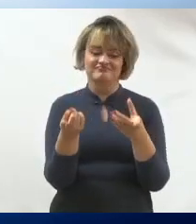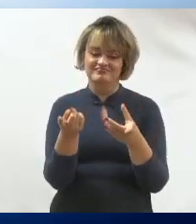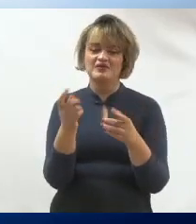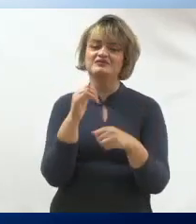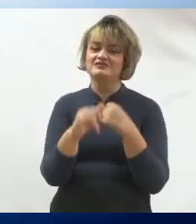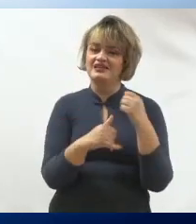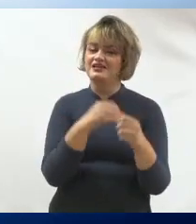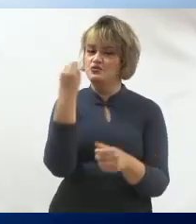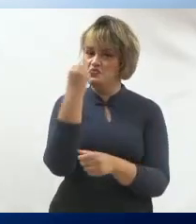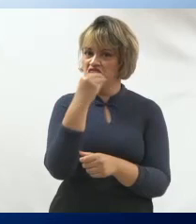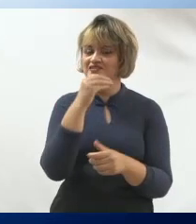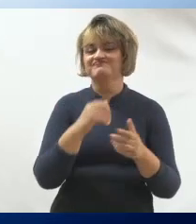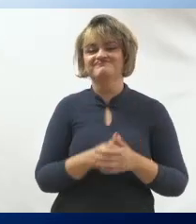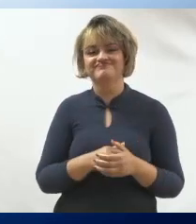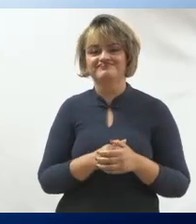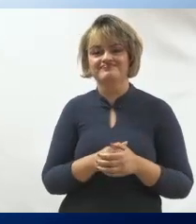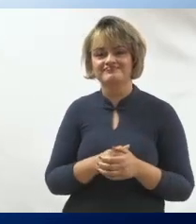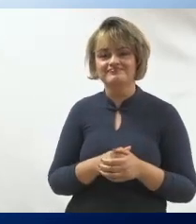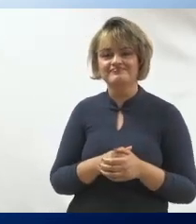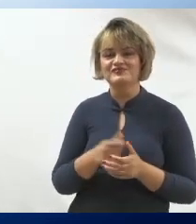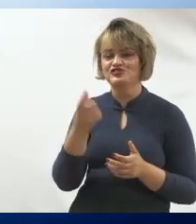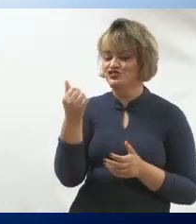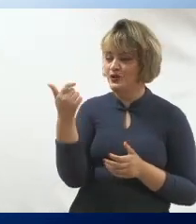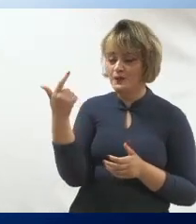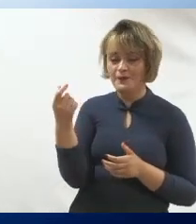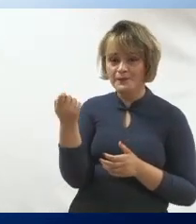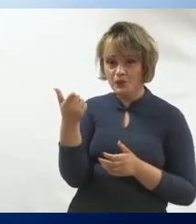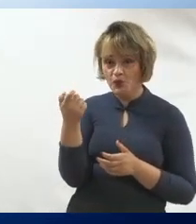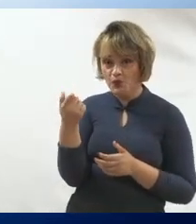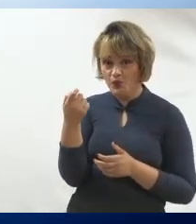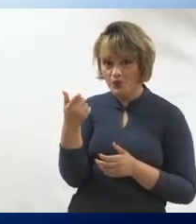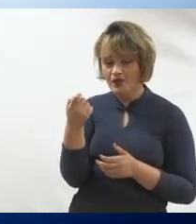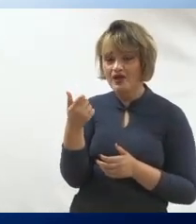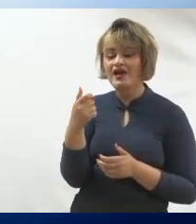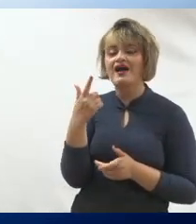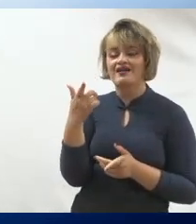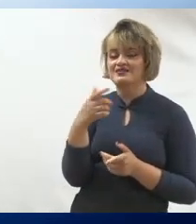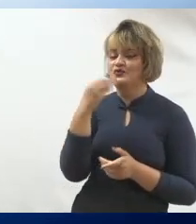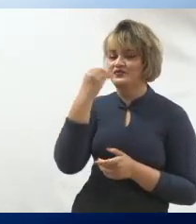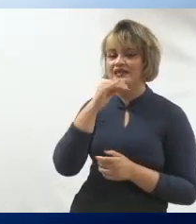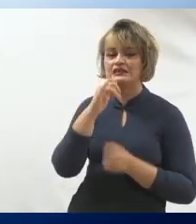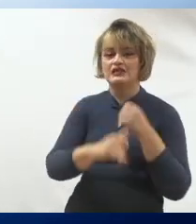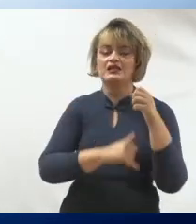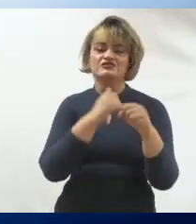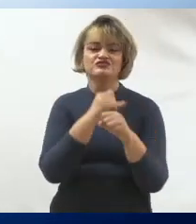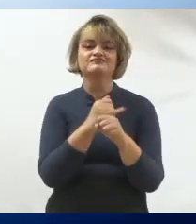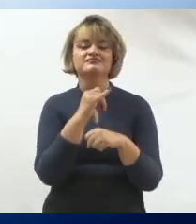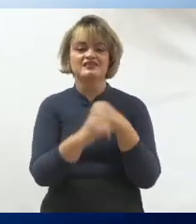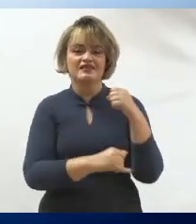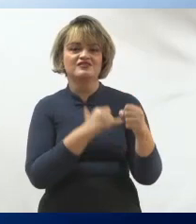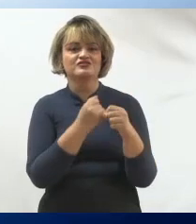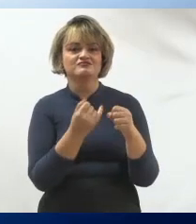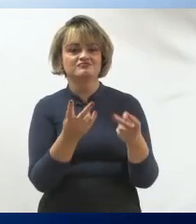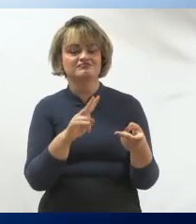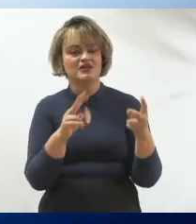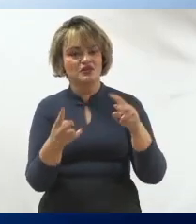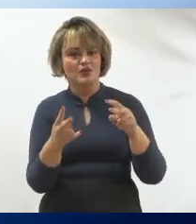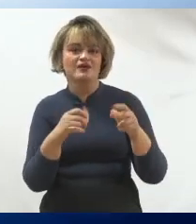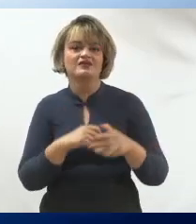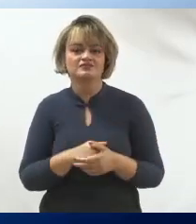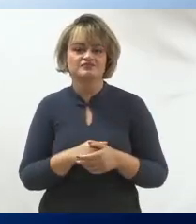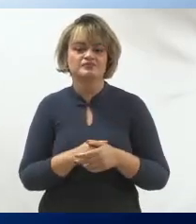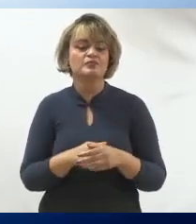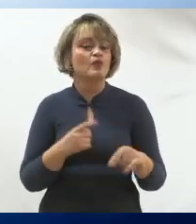é pouco din-din. Pouco din-din, a gente usa muita internet. É quase que um inversamente proporcional.